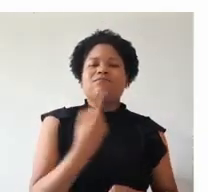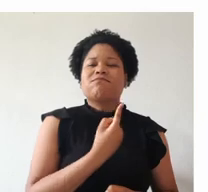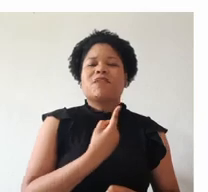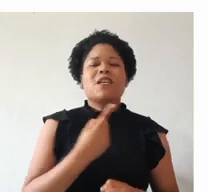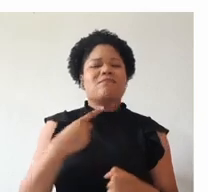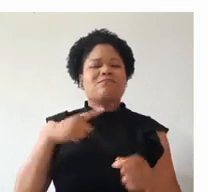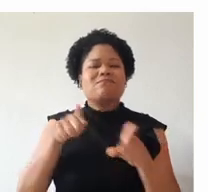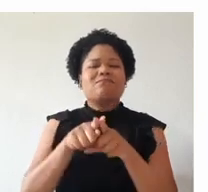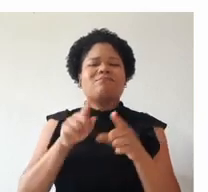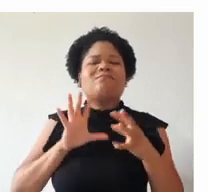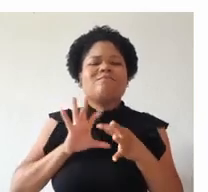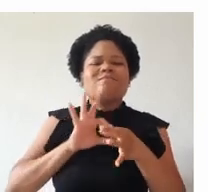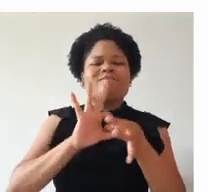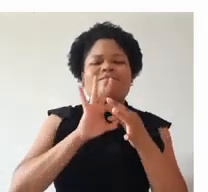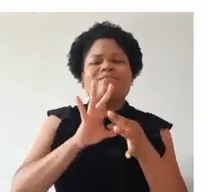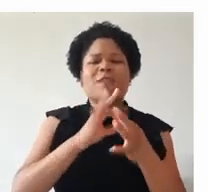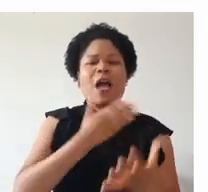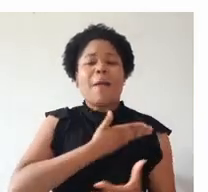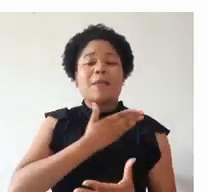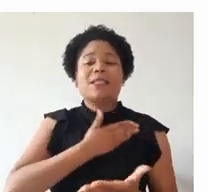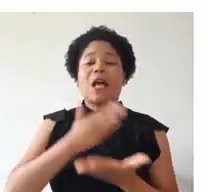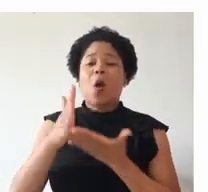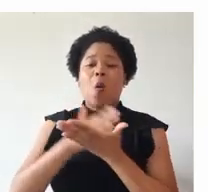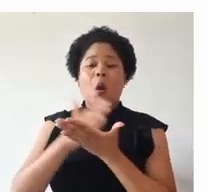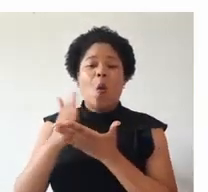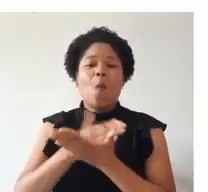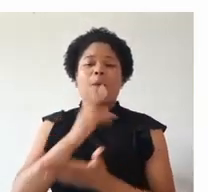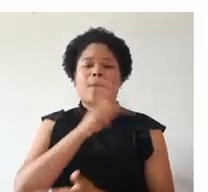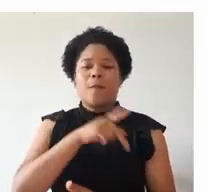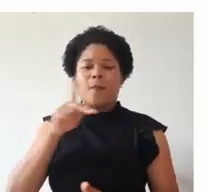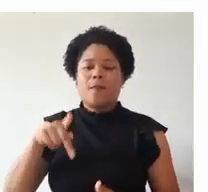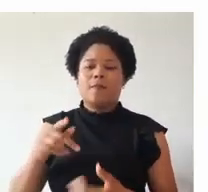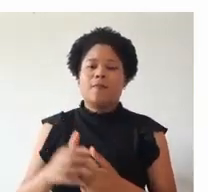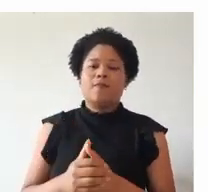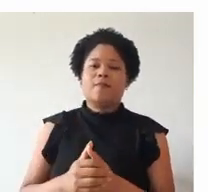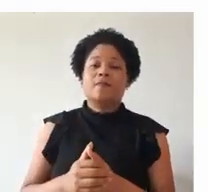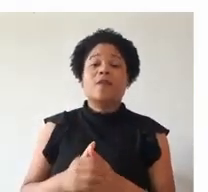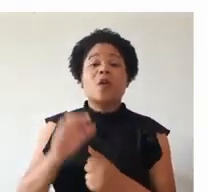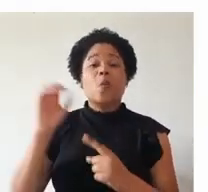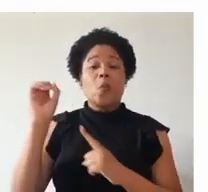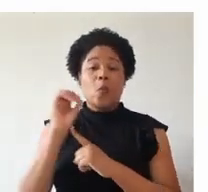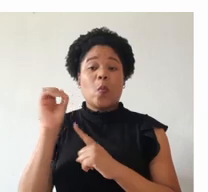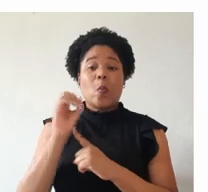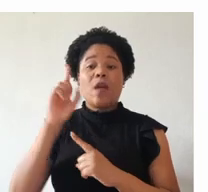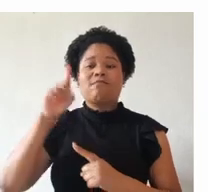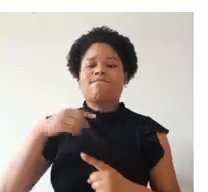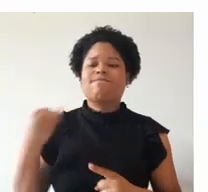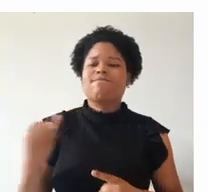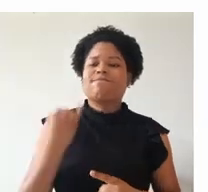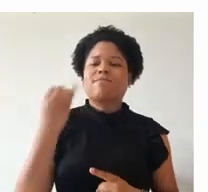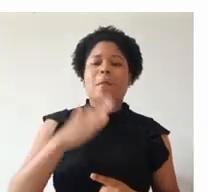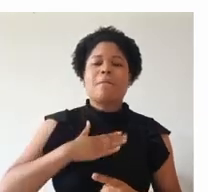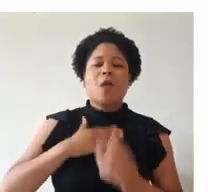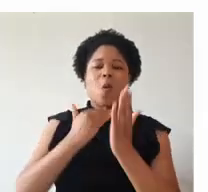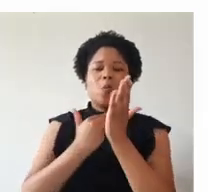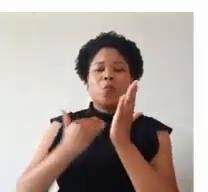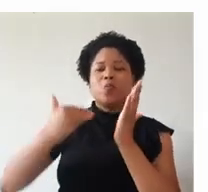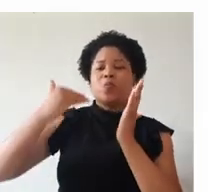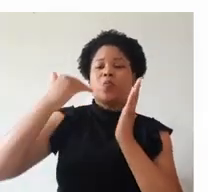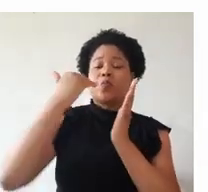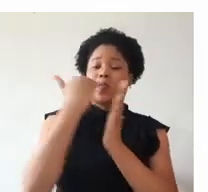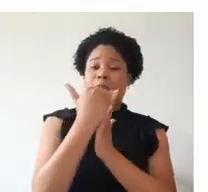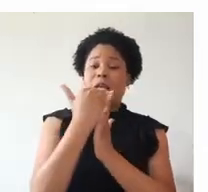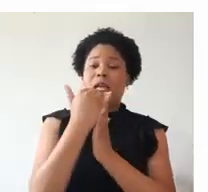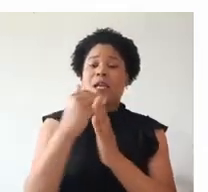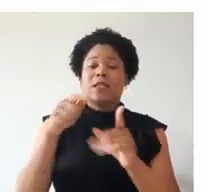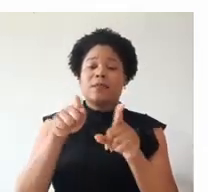até criava um vínculo, assim, de amizade com alguns professores. E o IEF foi muito importante para meu crescimento,